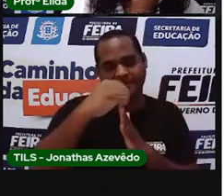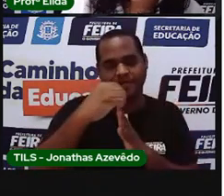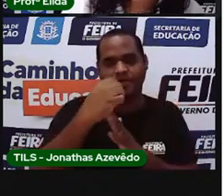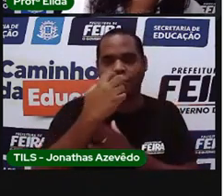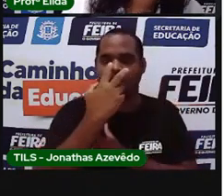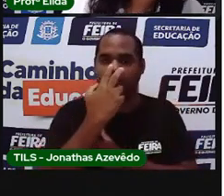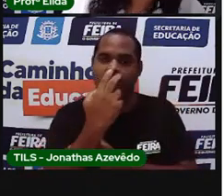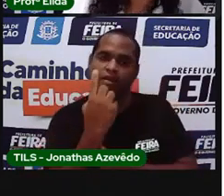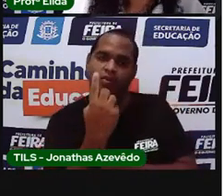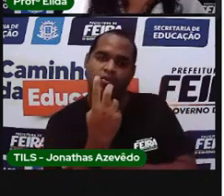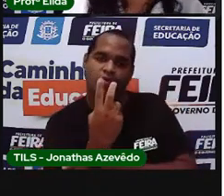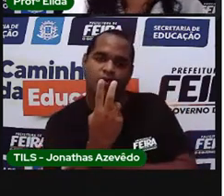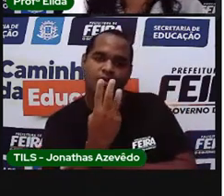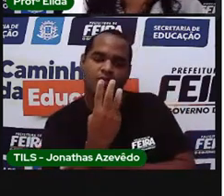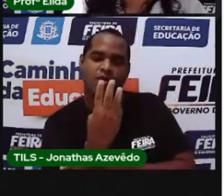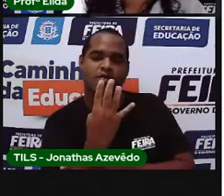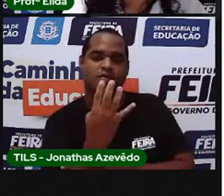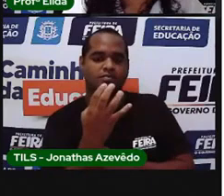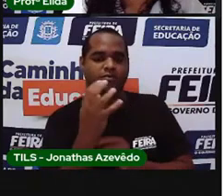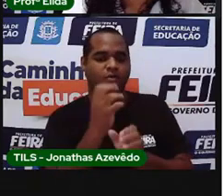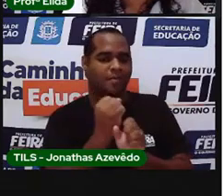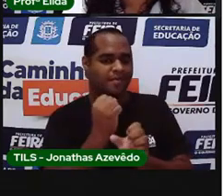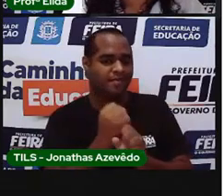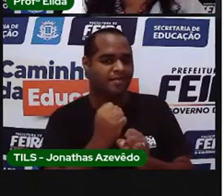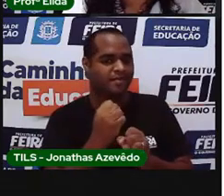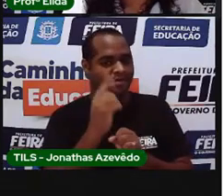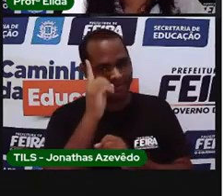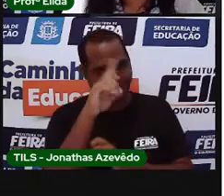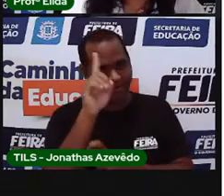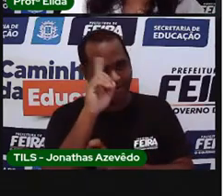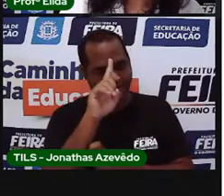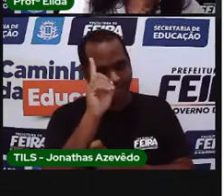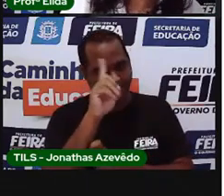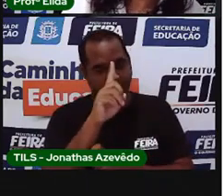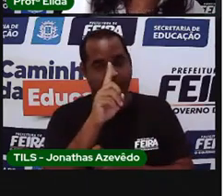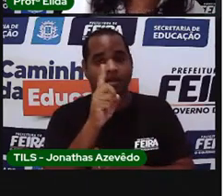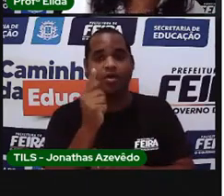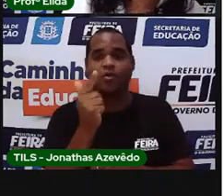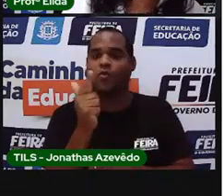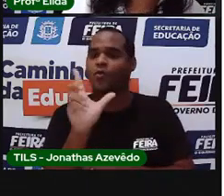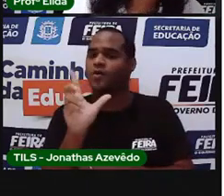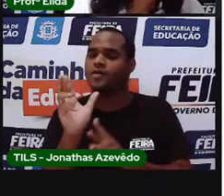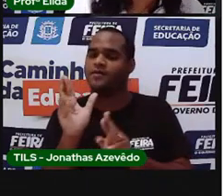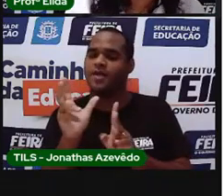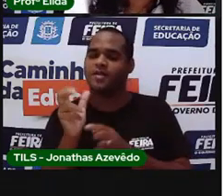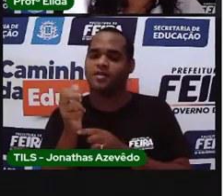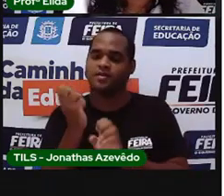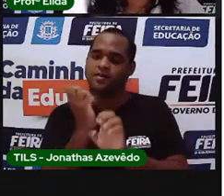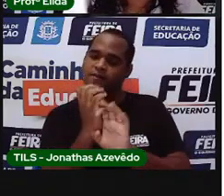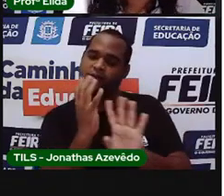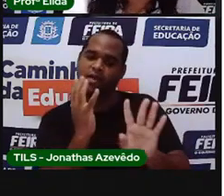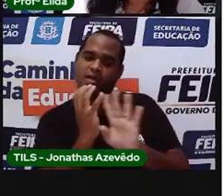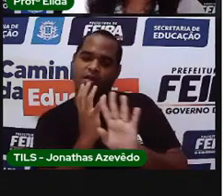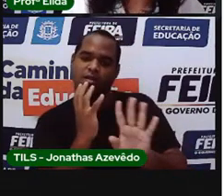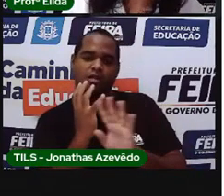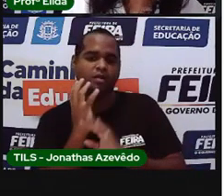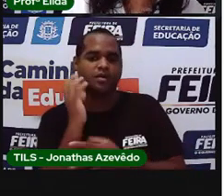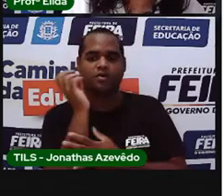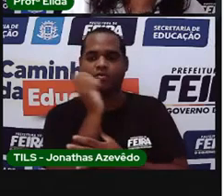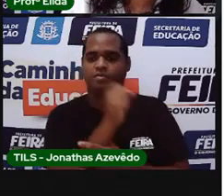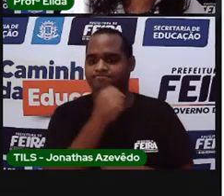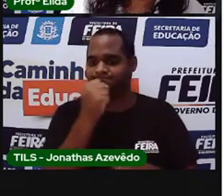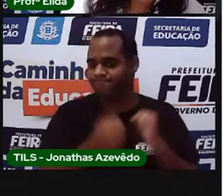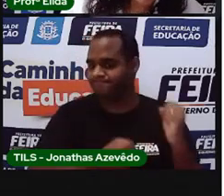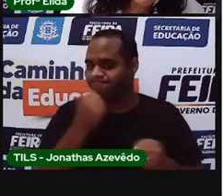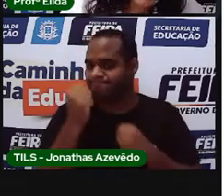cardinais, porque dá a quantidade de dias. E aqui na fila, numa corrida, são